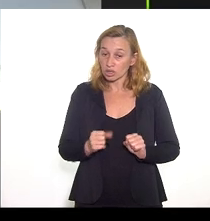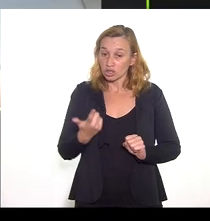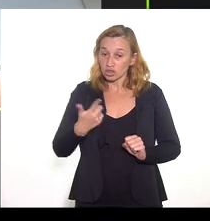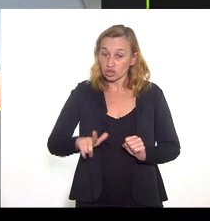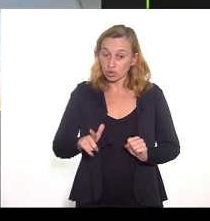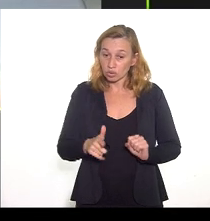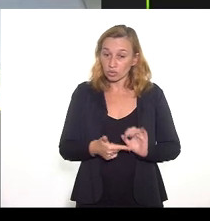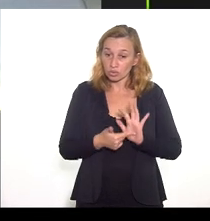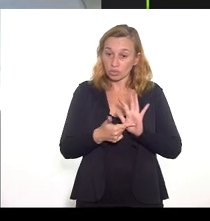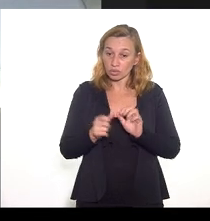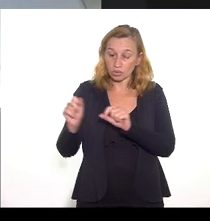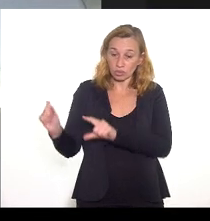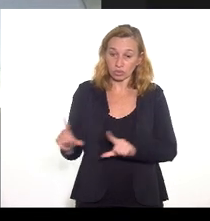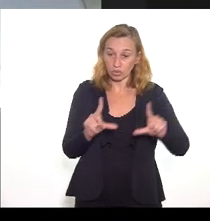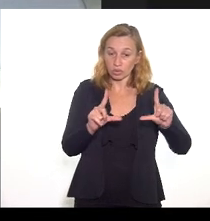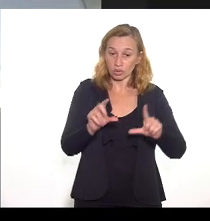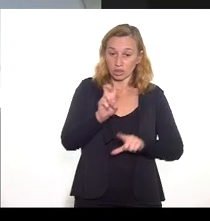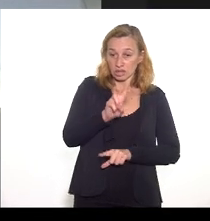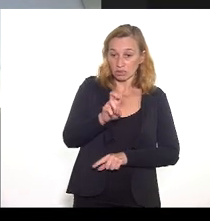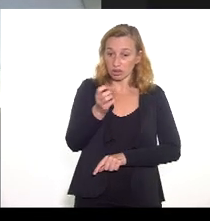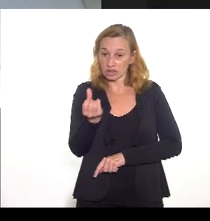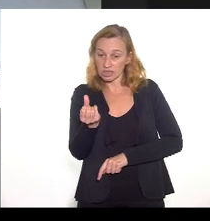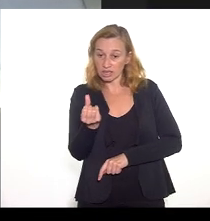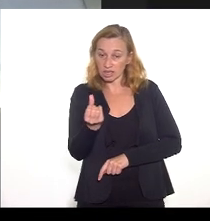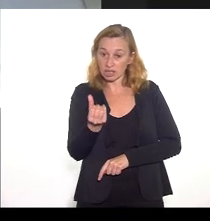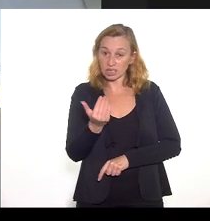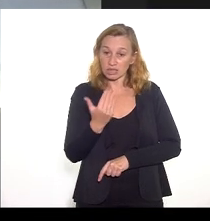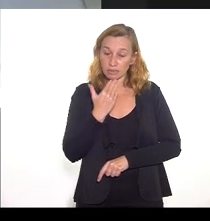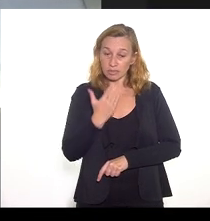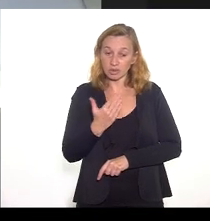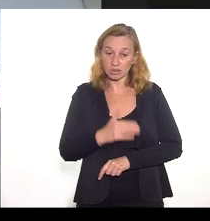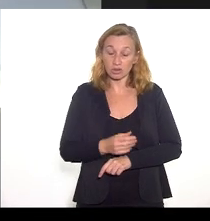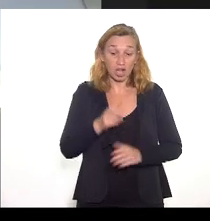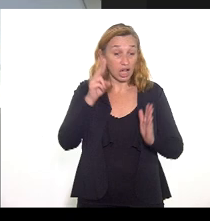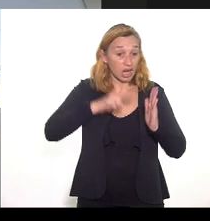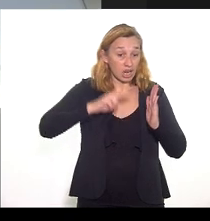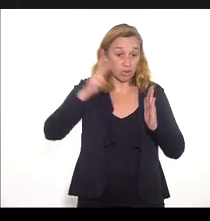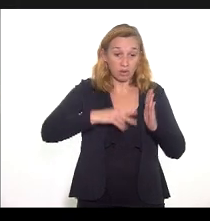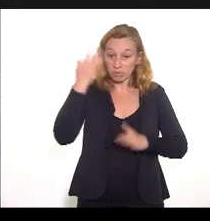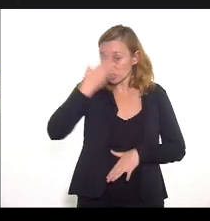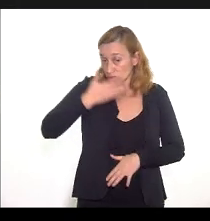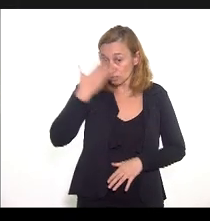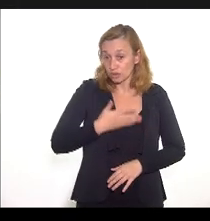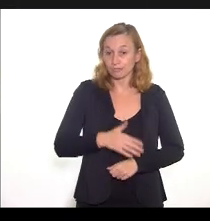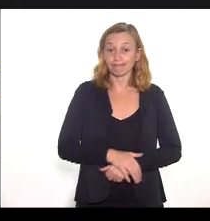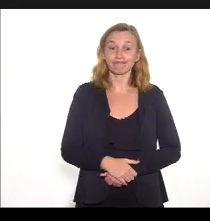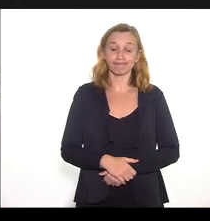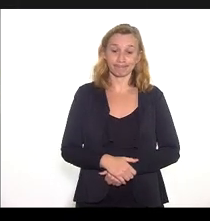o slide 56, que a sala começou a ler, mas continuou para a